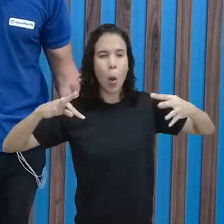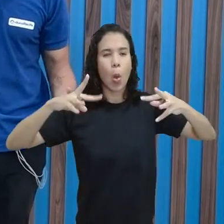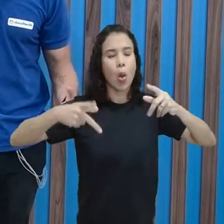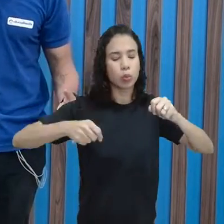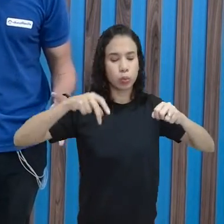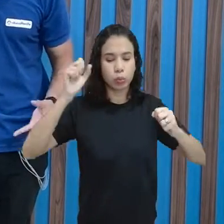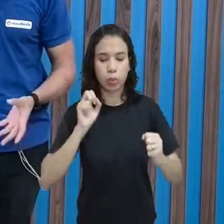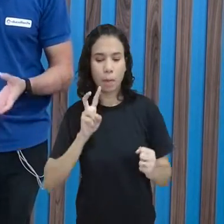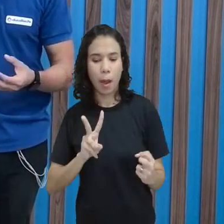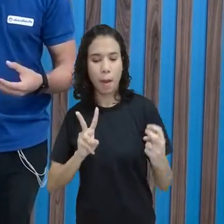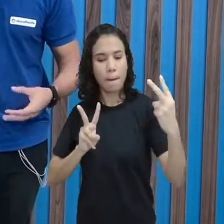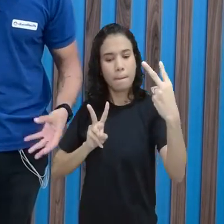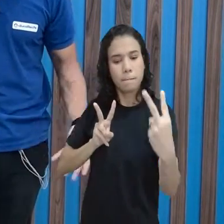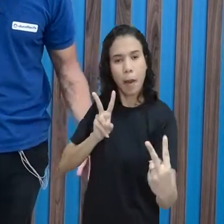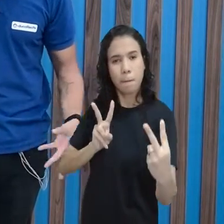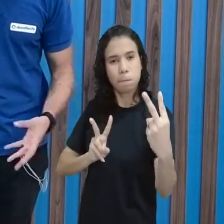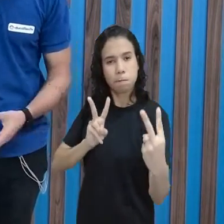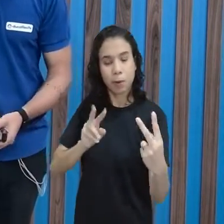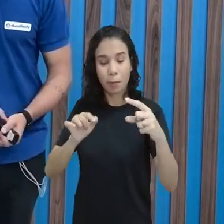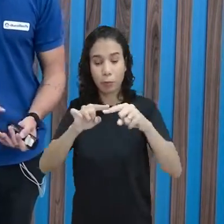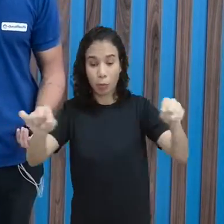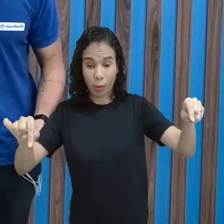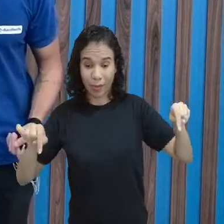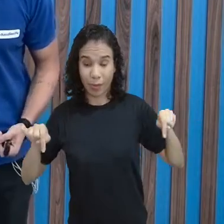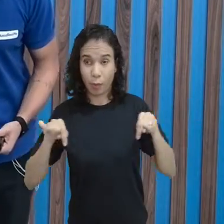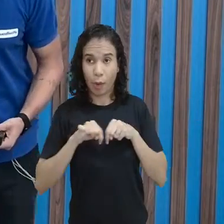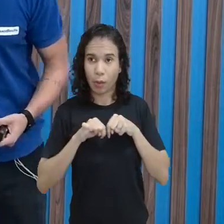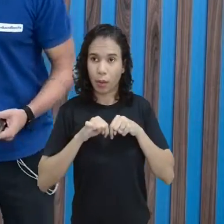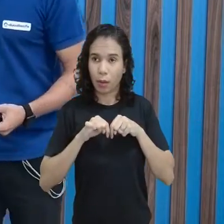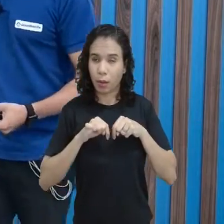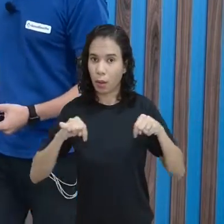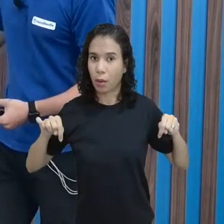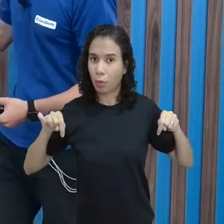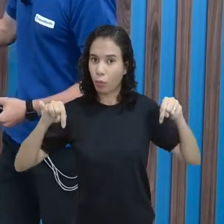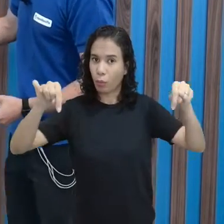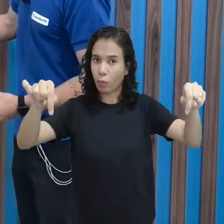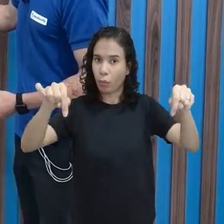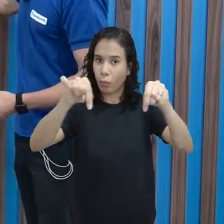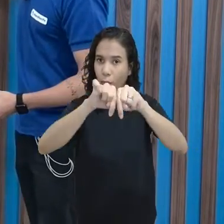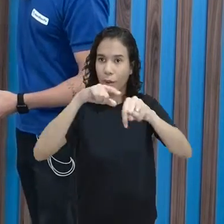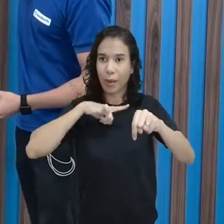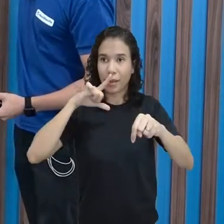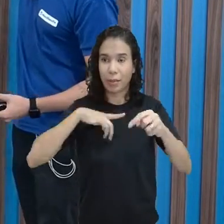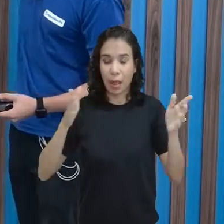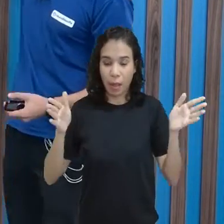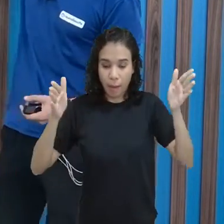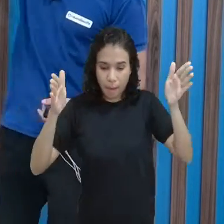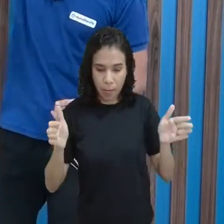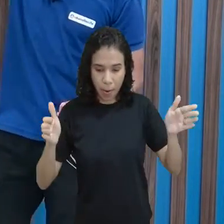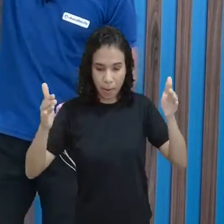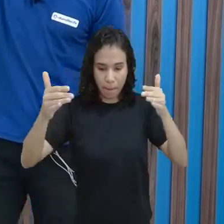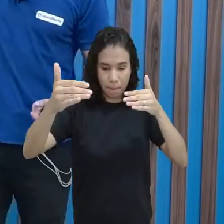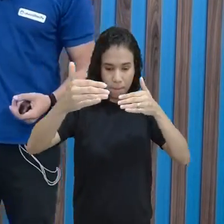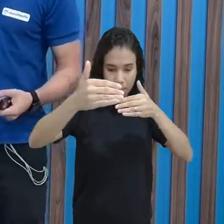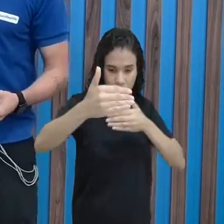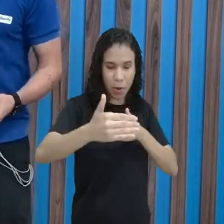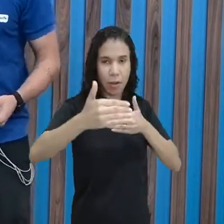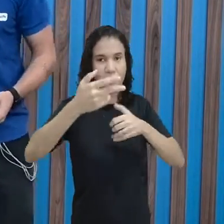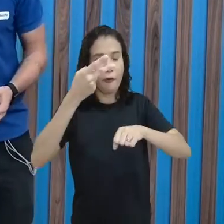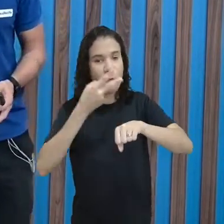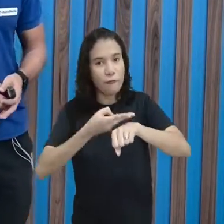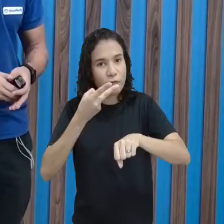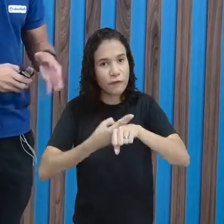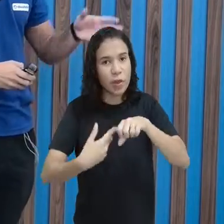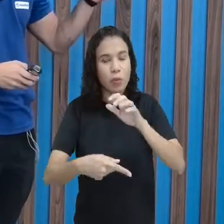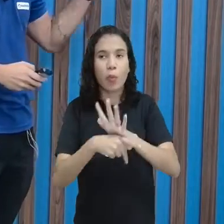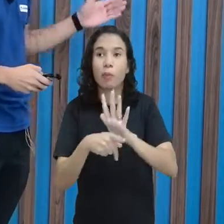A forma que a dupla se organiza, da quadra. Só que a quadra, ela tem uma parte fechada, né? Uma parte de vidro atrás,